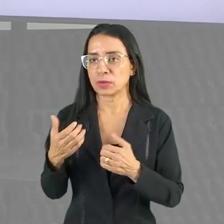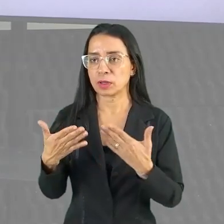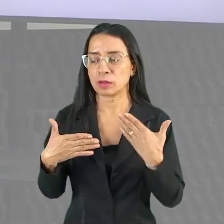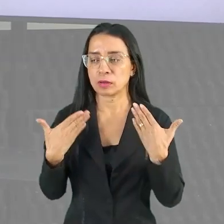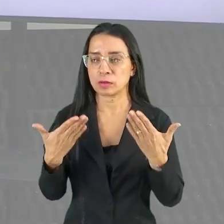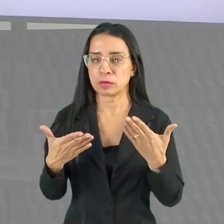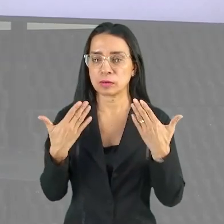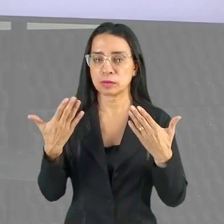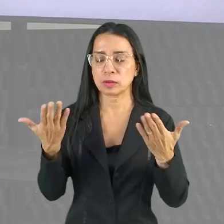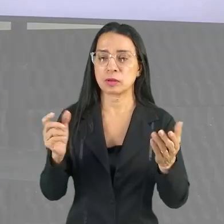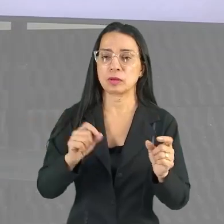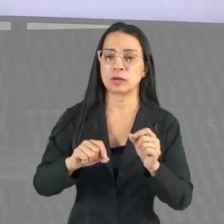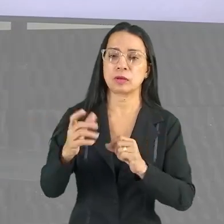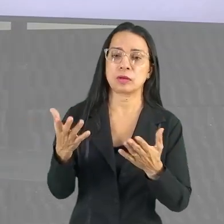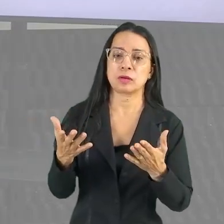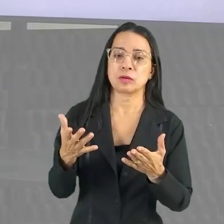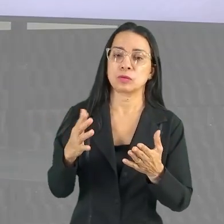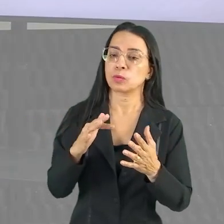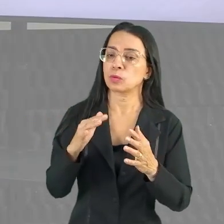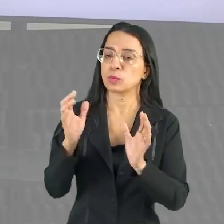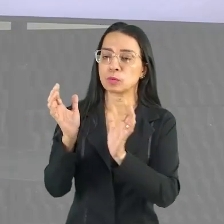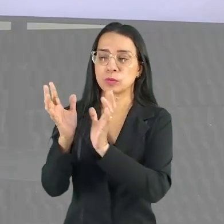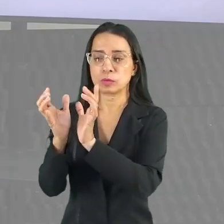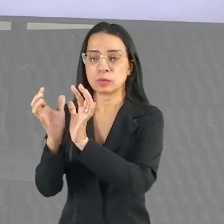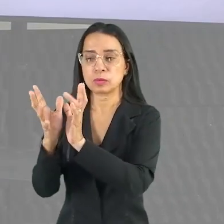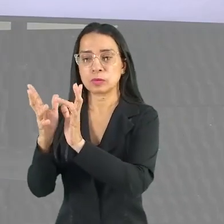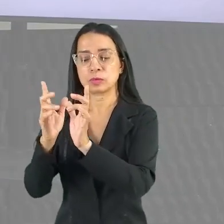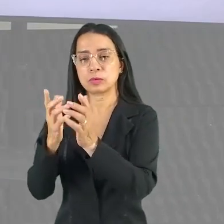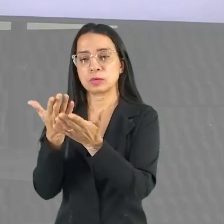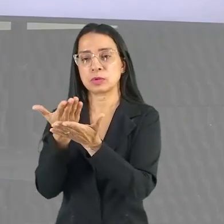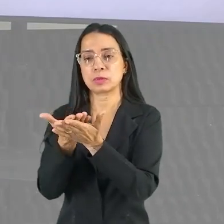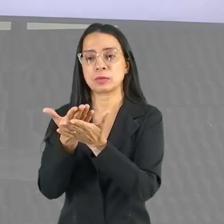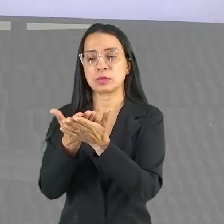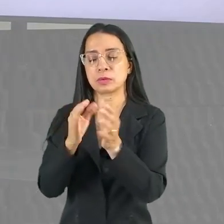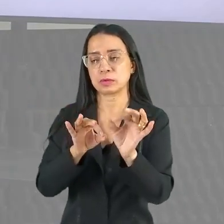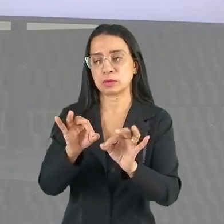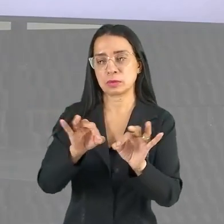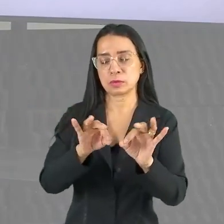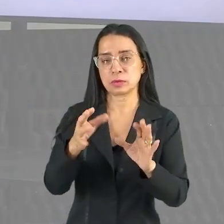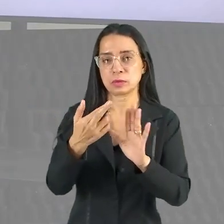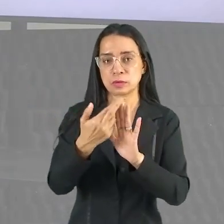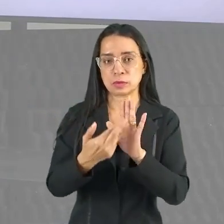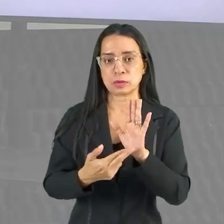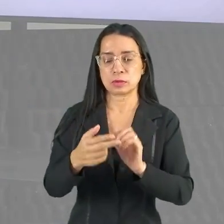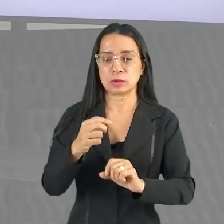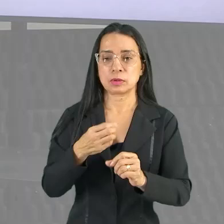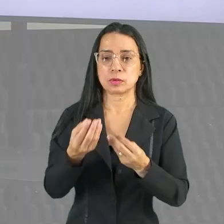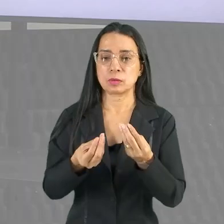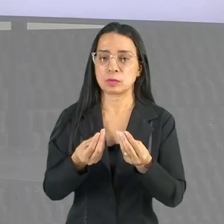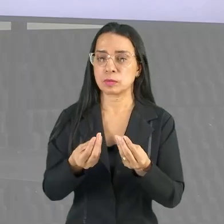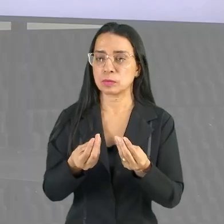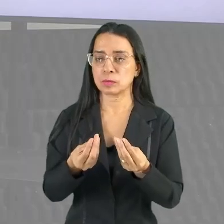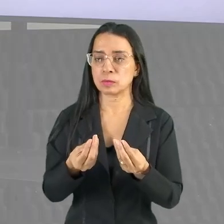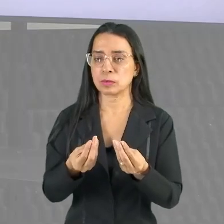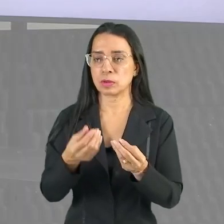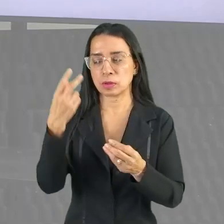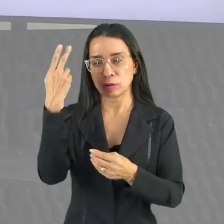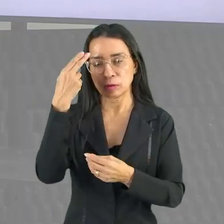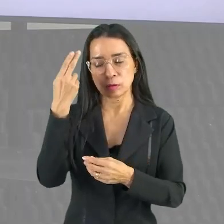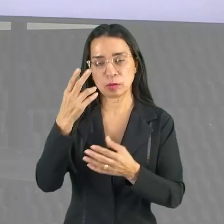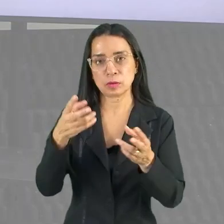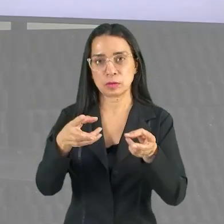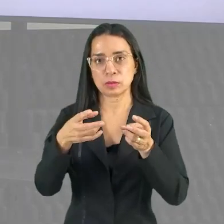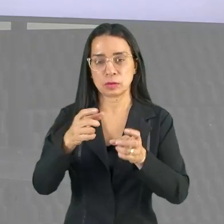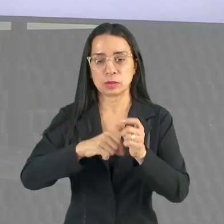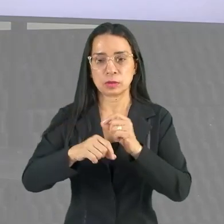os seus neurotransmissores trabalhando ali de forma regrada, como é pra ser. Então, percebam que